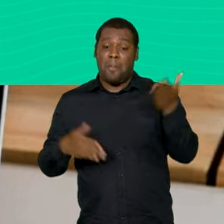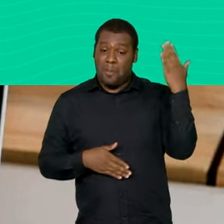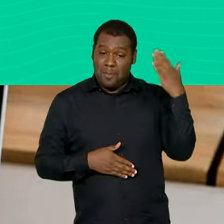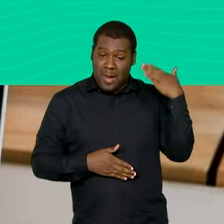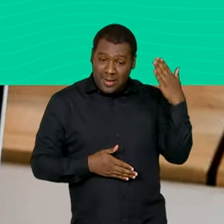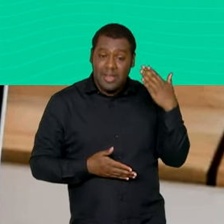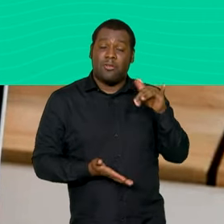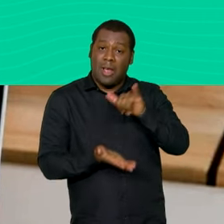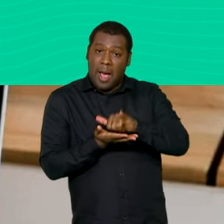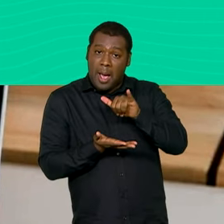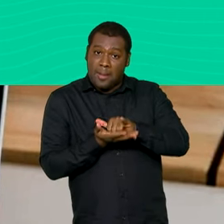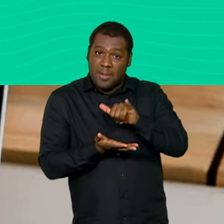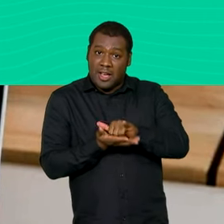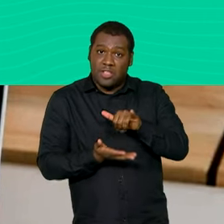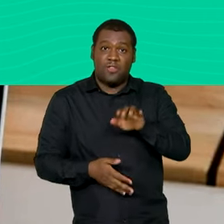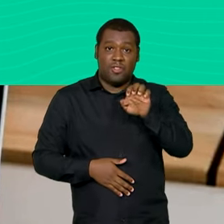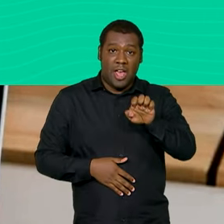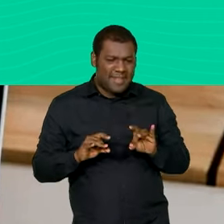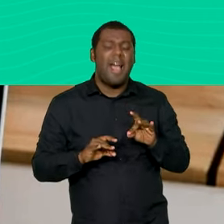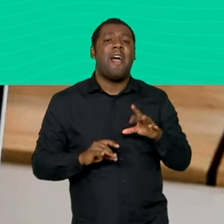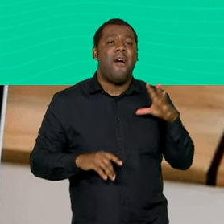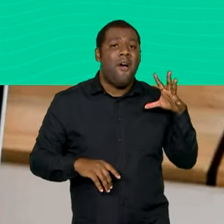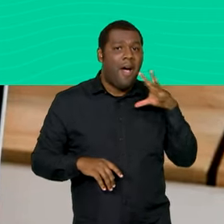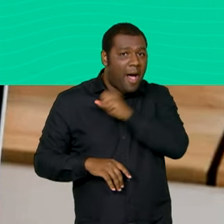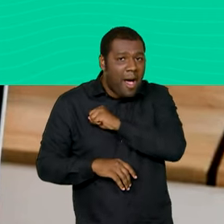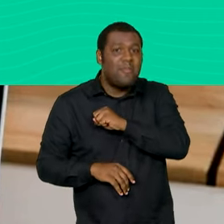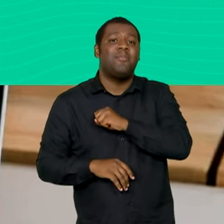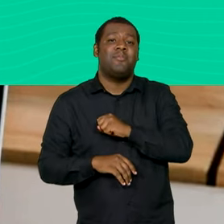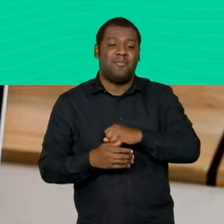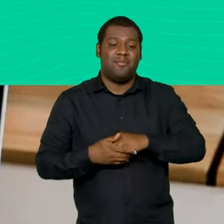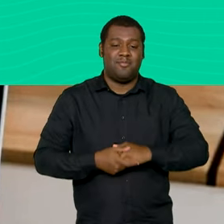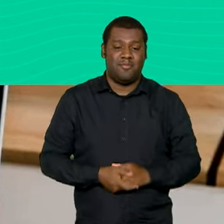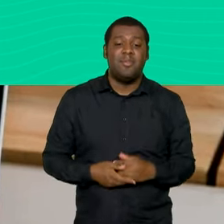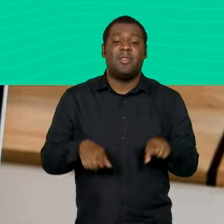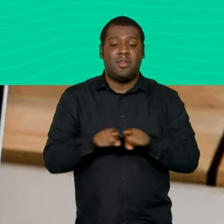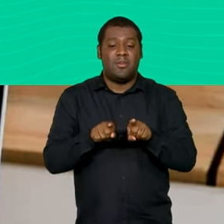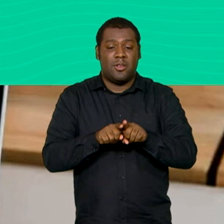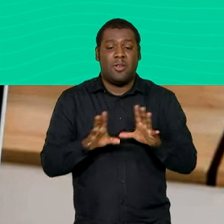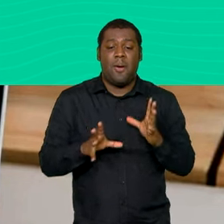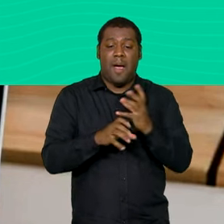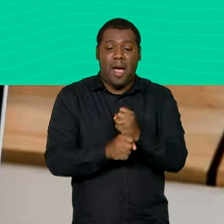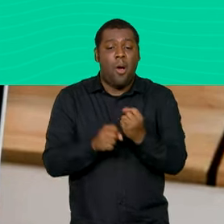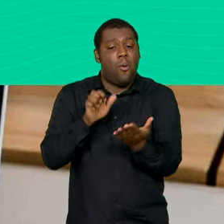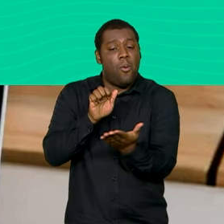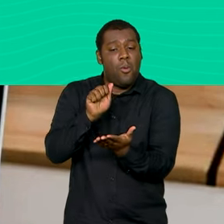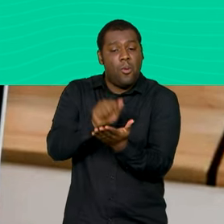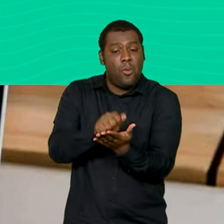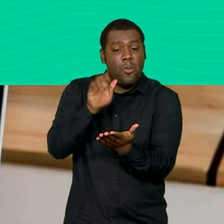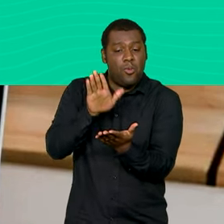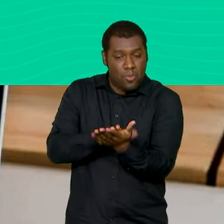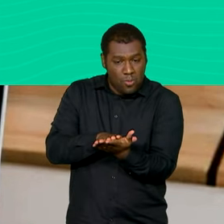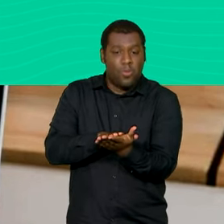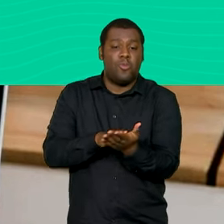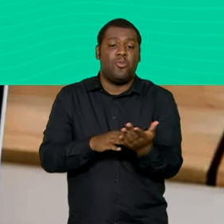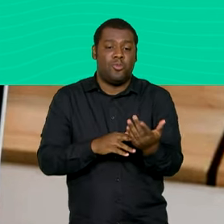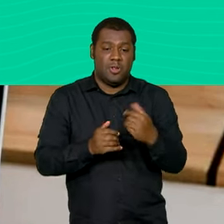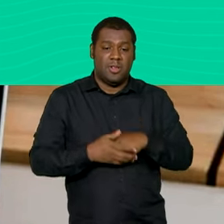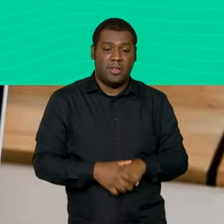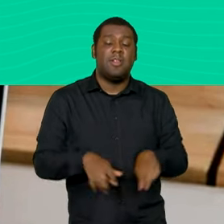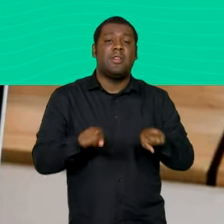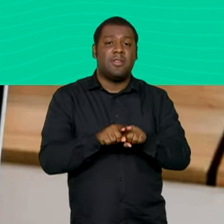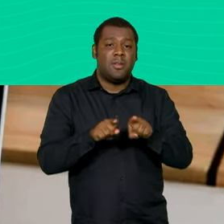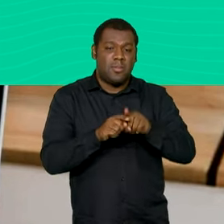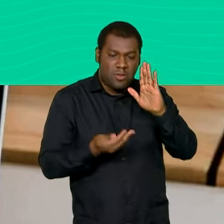-Social. Os empregadores vão ter a ser ainda a obtenção do cálculo de indenizações compensatórias, extratos